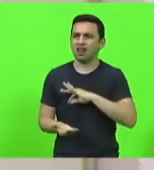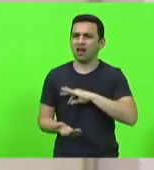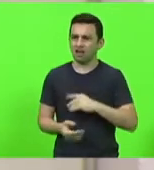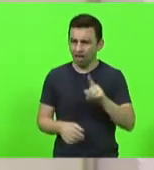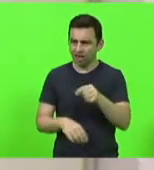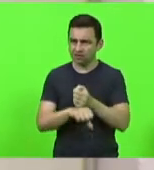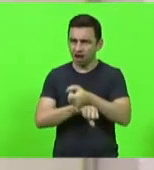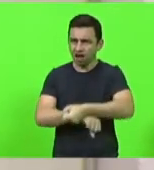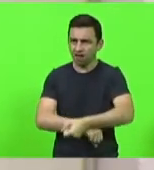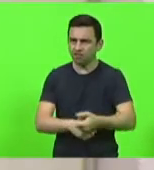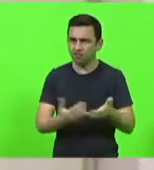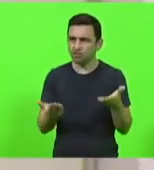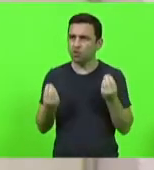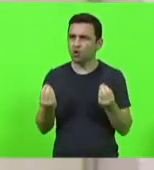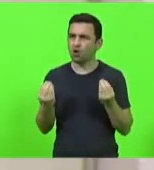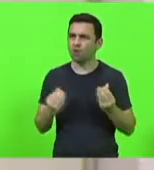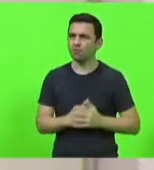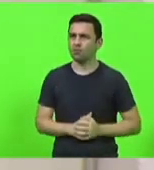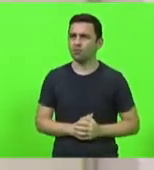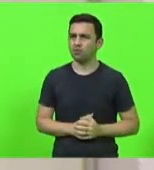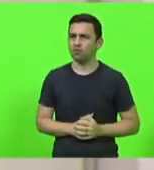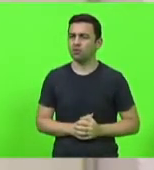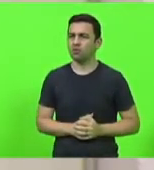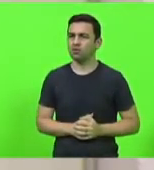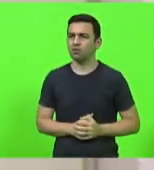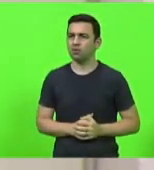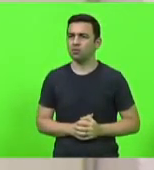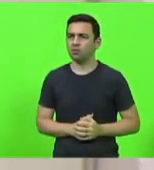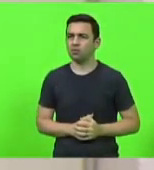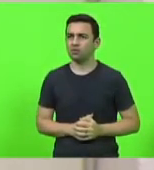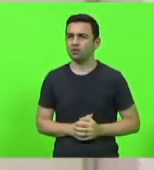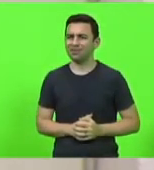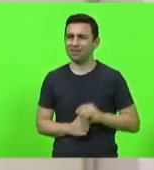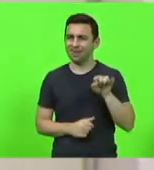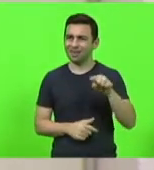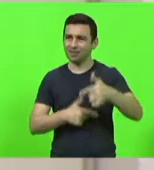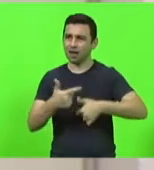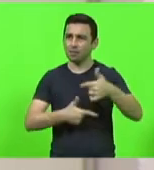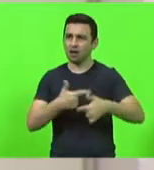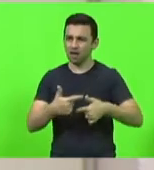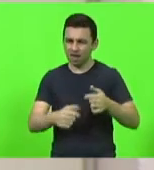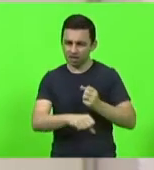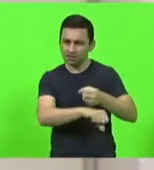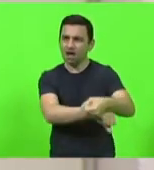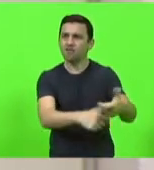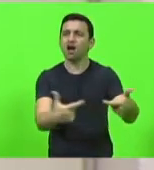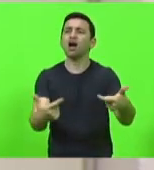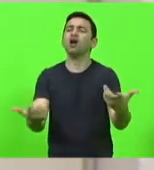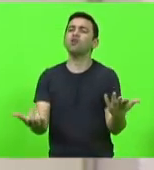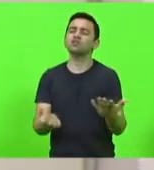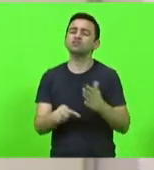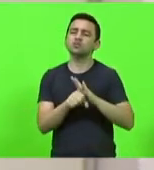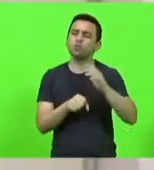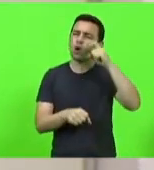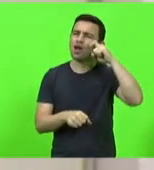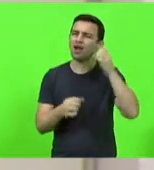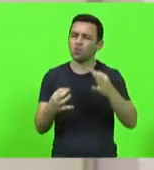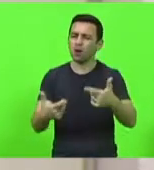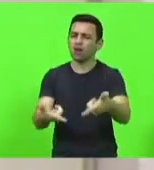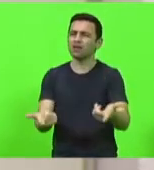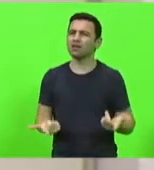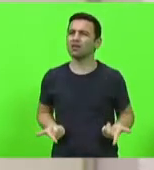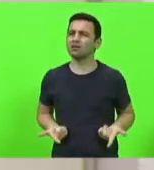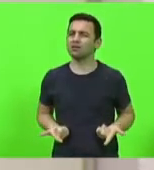escravo isso, meu Deus? Onde é que o trabalhador está sendo escravizado em Ituporanga? Pelo amor de Deus!